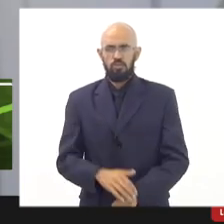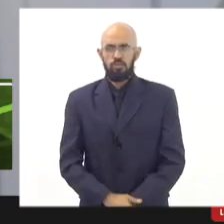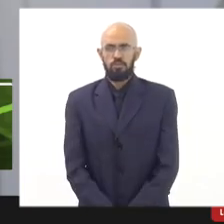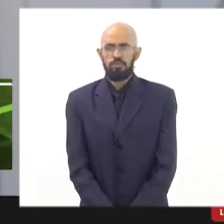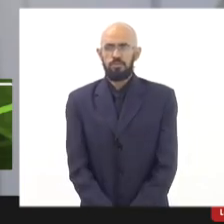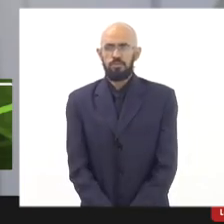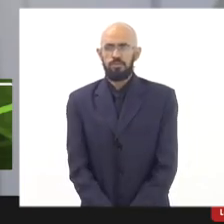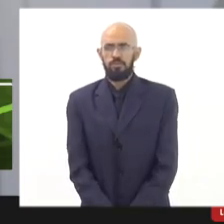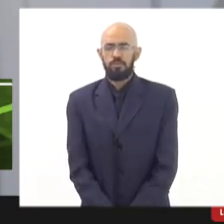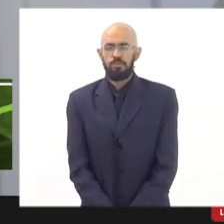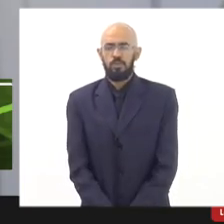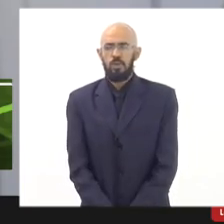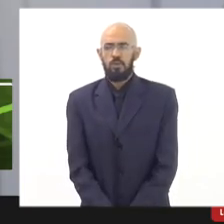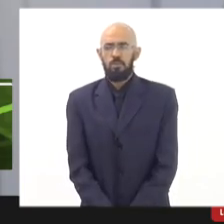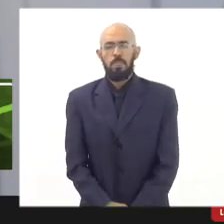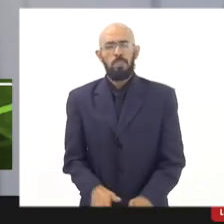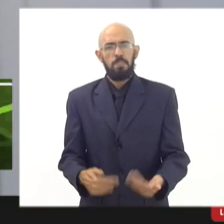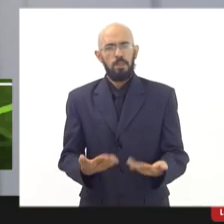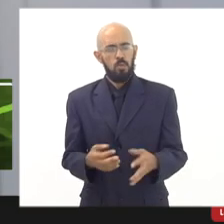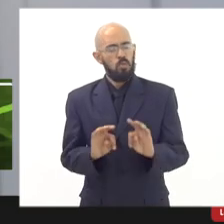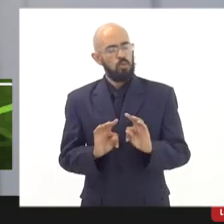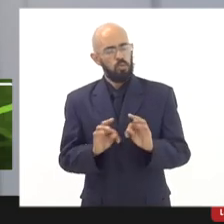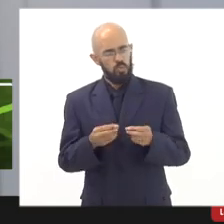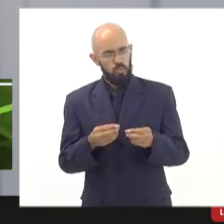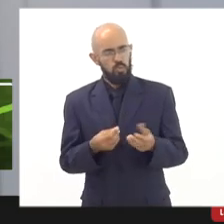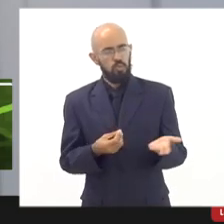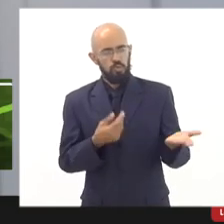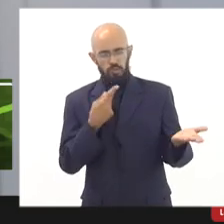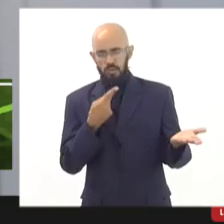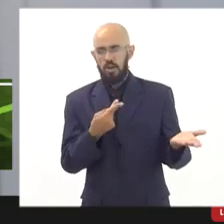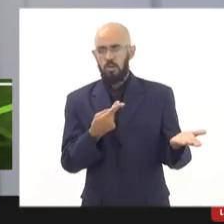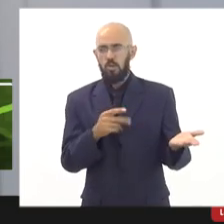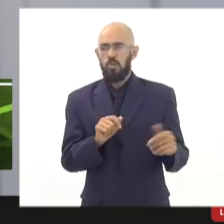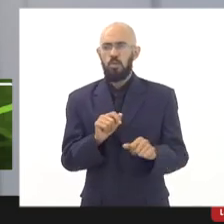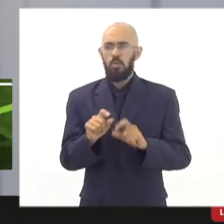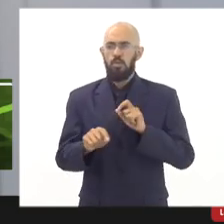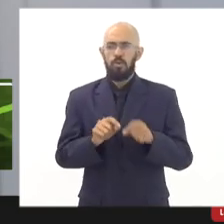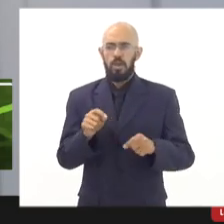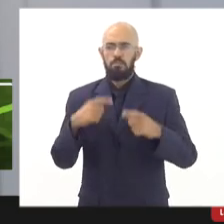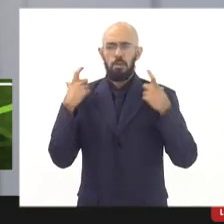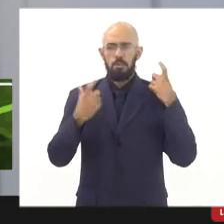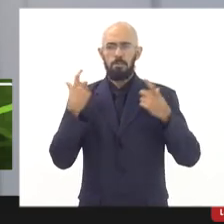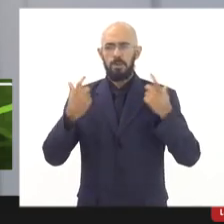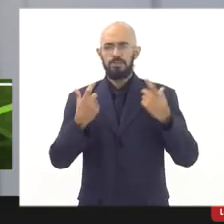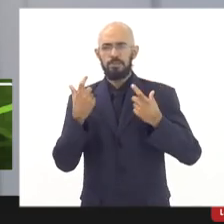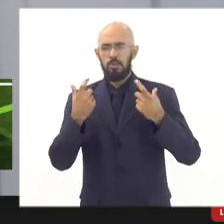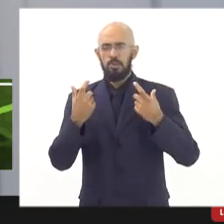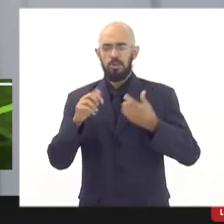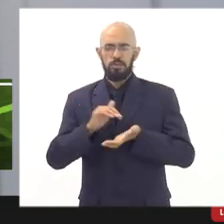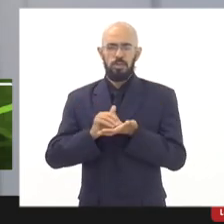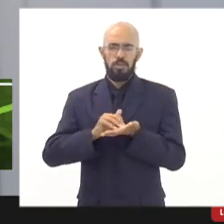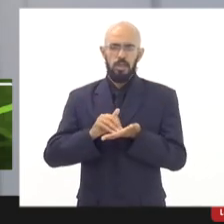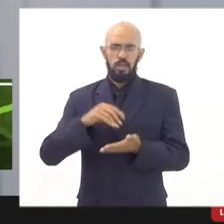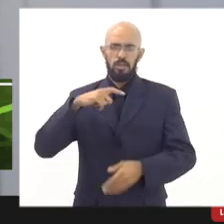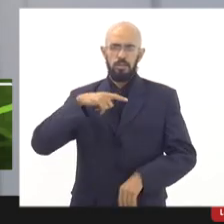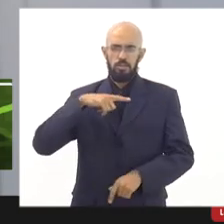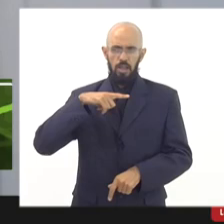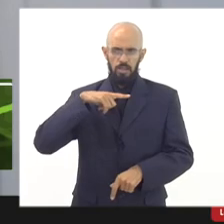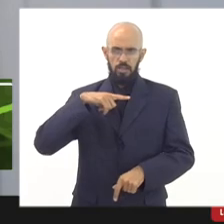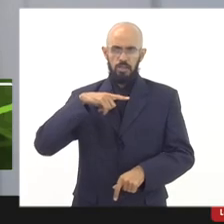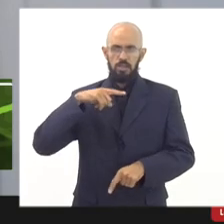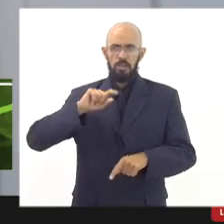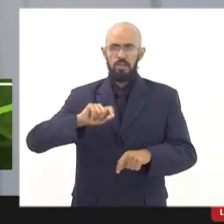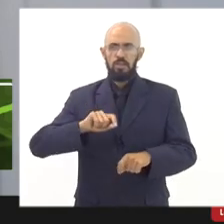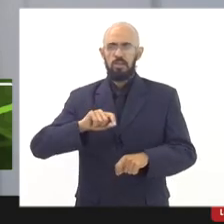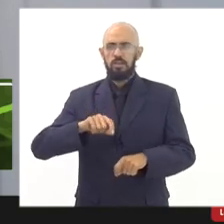Em cima dos pontos que o senhor levantou, é uma preocupação que a Secretaria tem também. Na verdade, nós estudamos